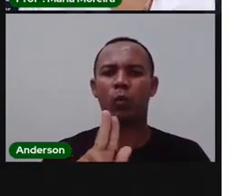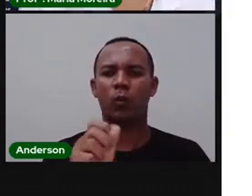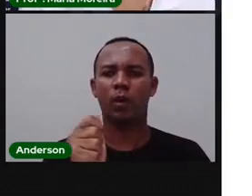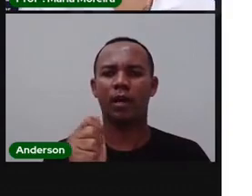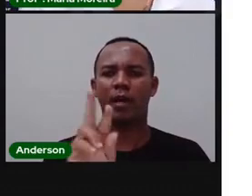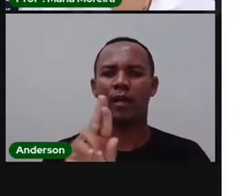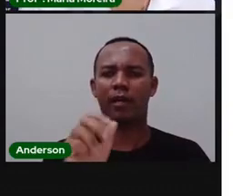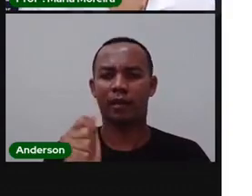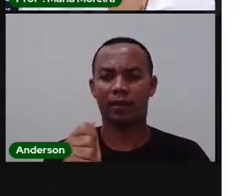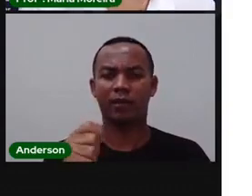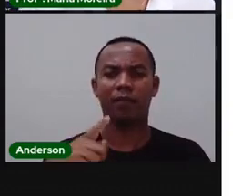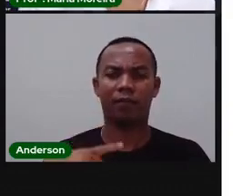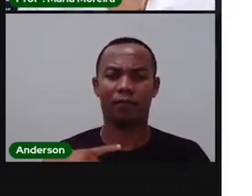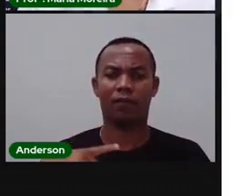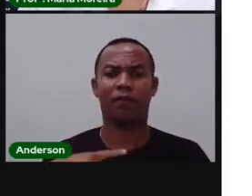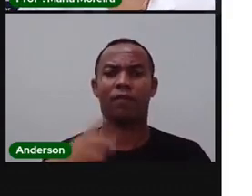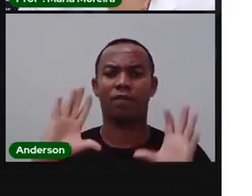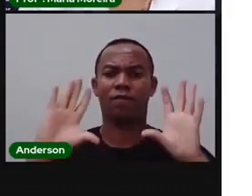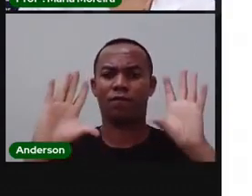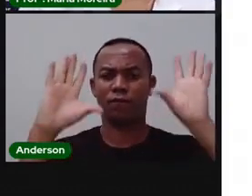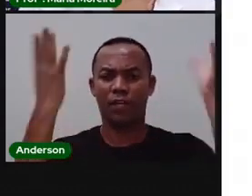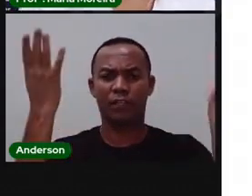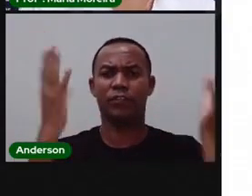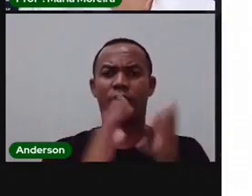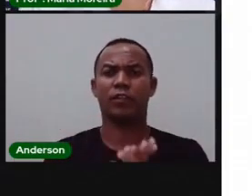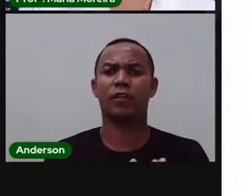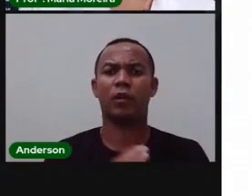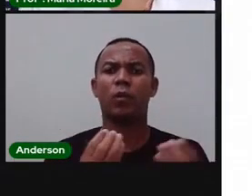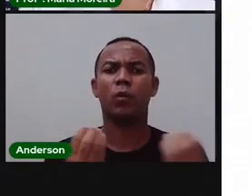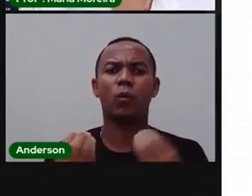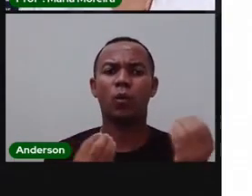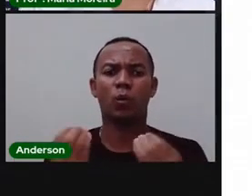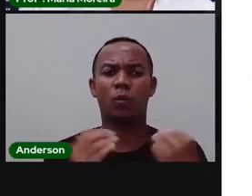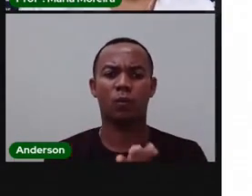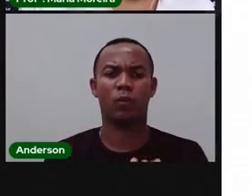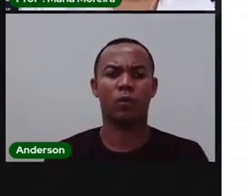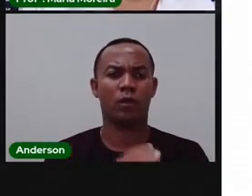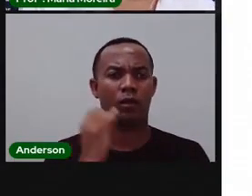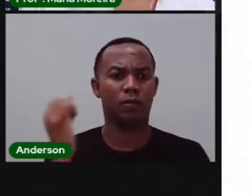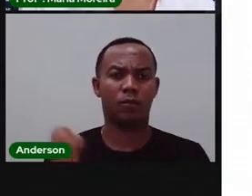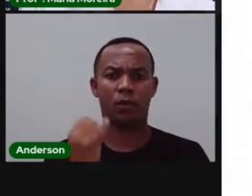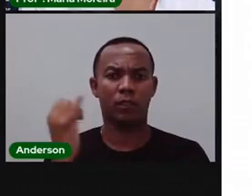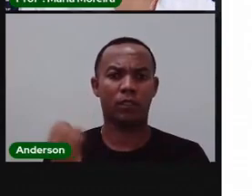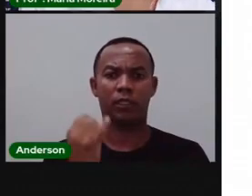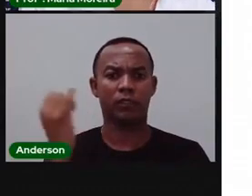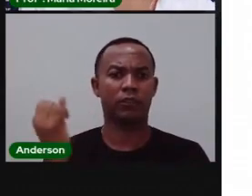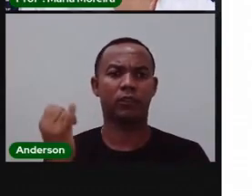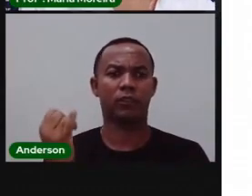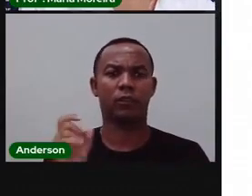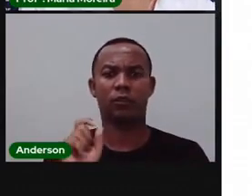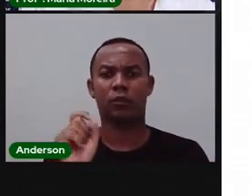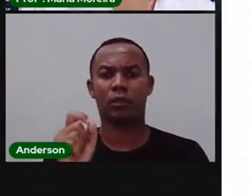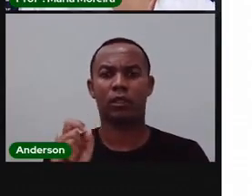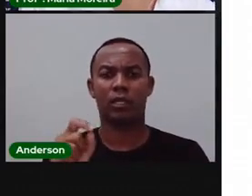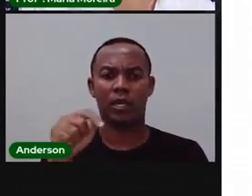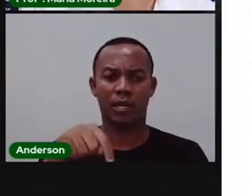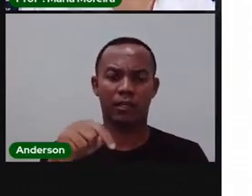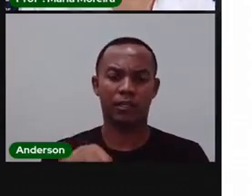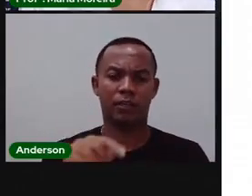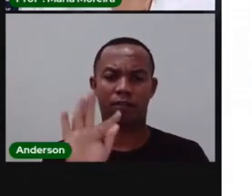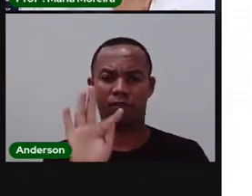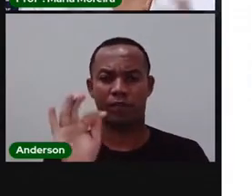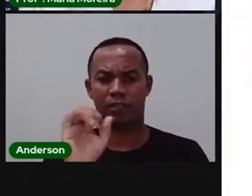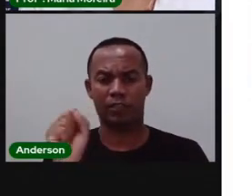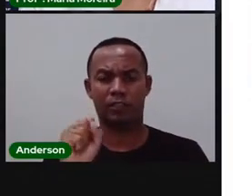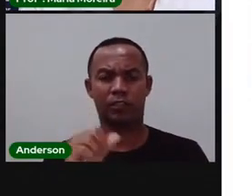outros povoados também, mas a de Jaguara até então é a de maior importância no município de Feira. Bom, a festa do